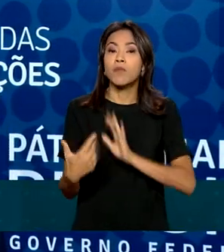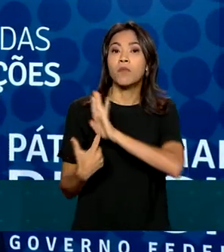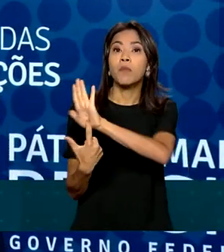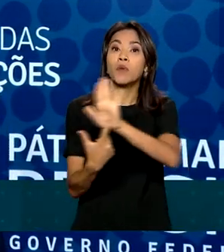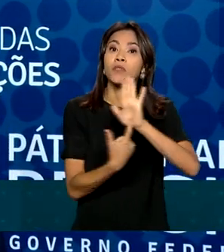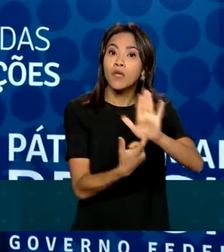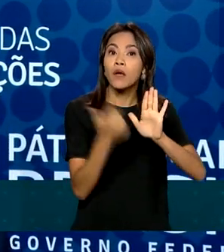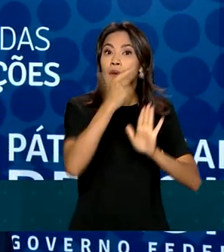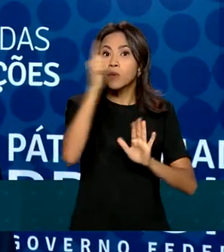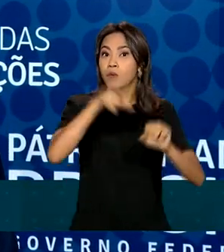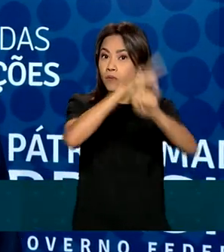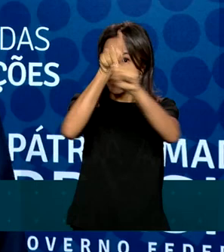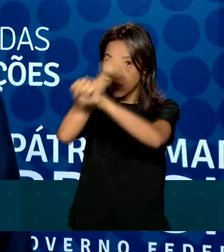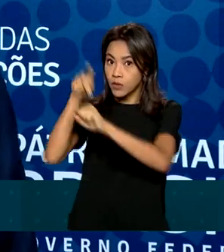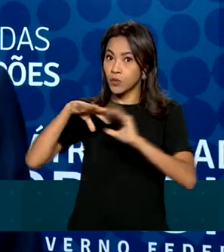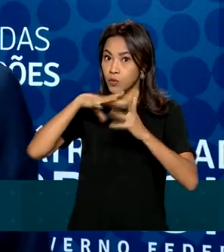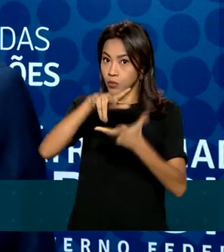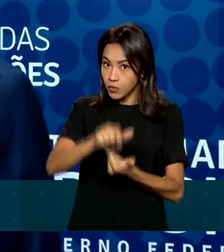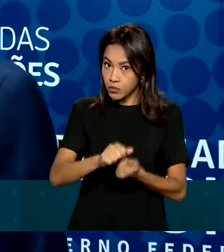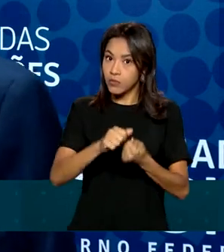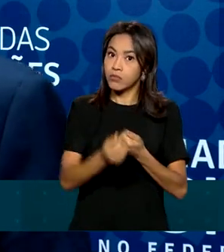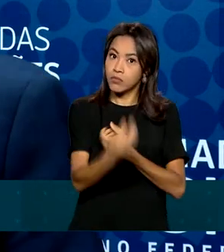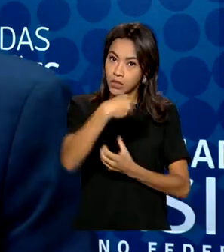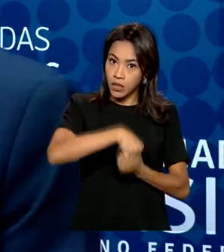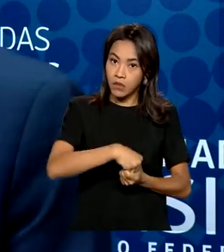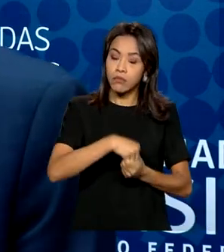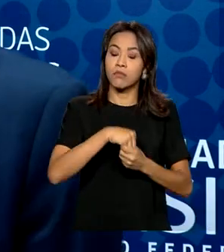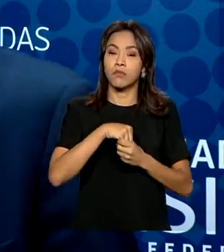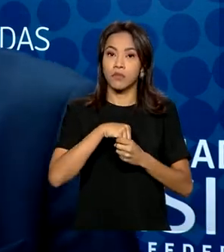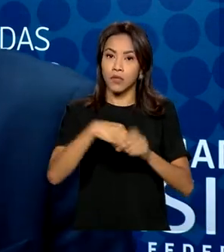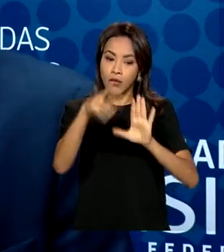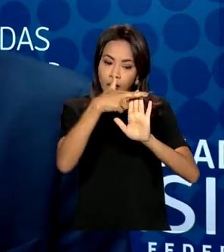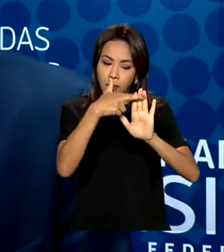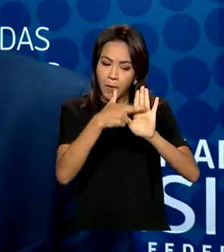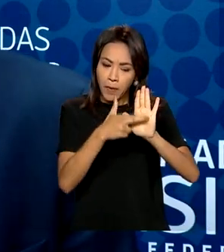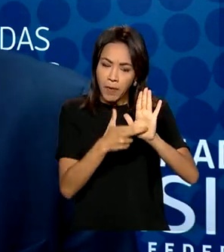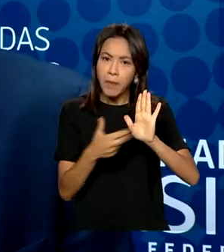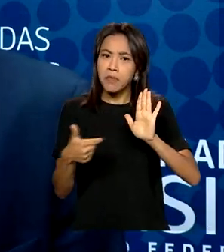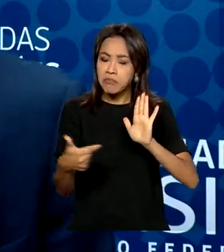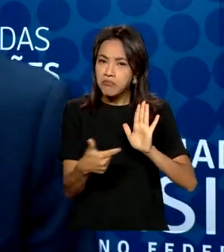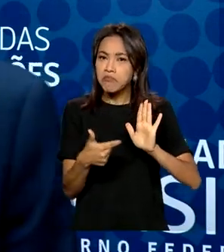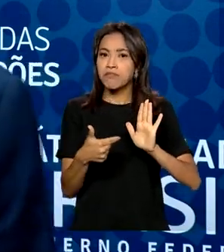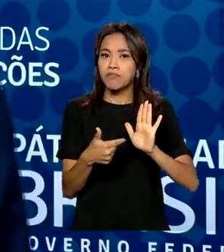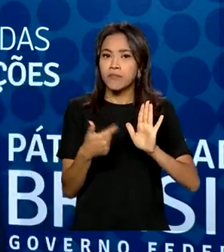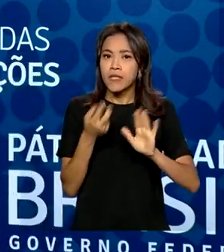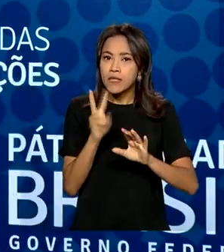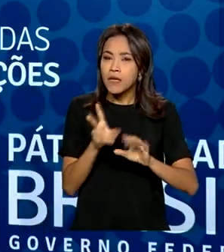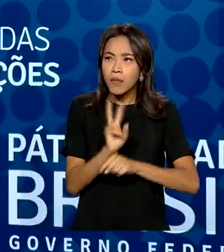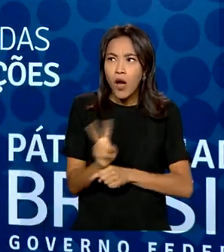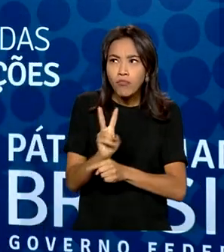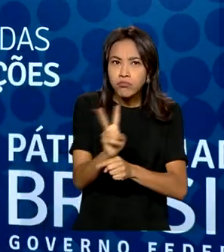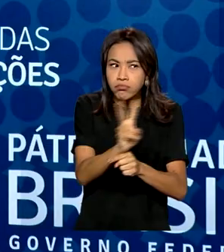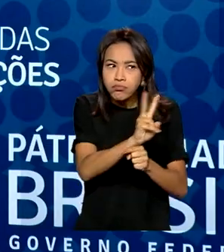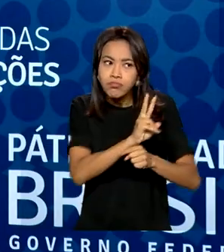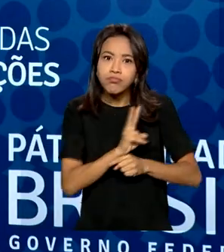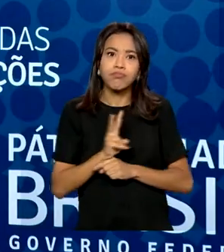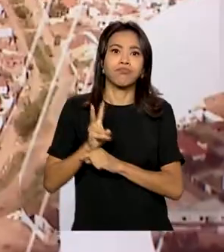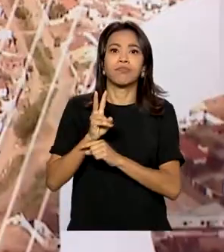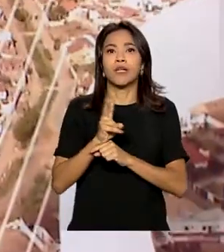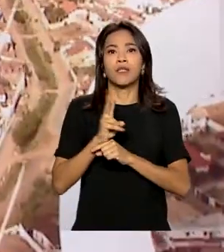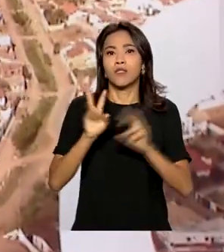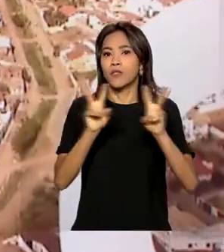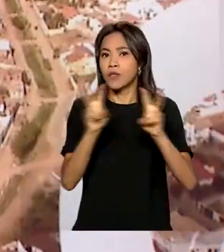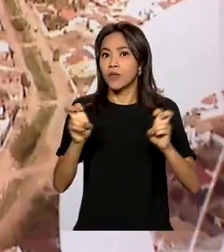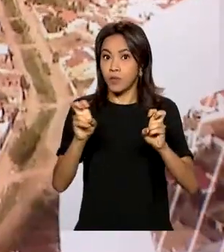do mundo, em termos de regulação, por estar sempre na vanguarda da regulação de telecomunicações no mundo.